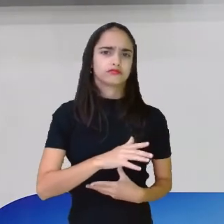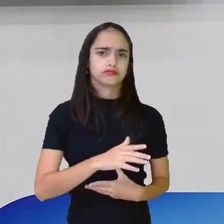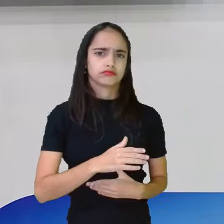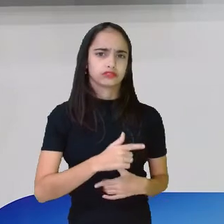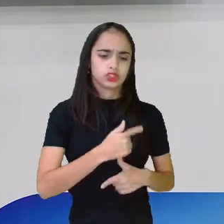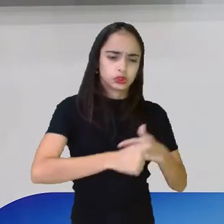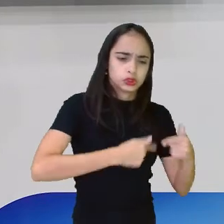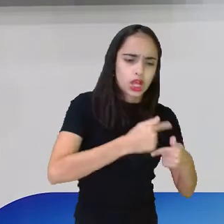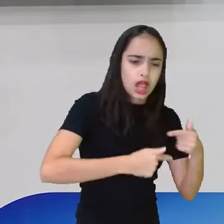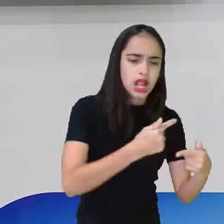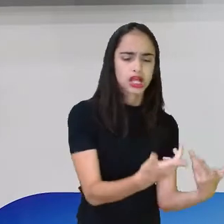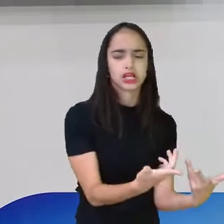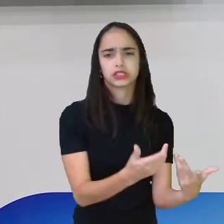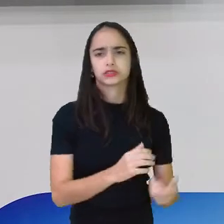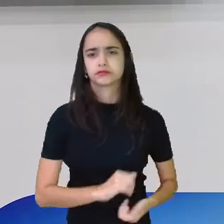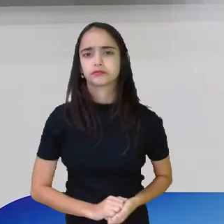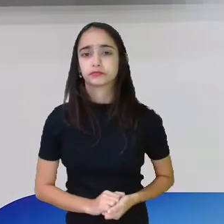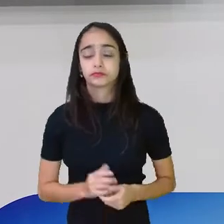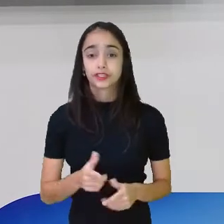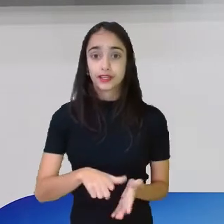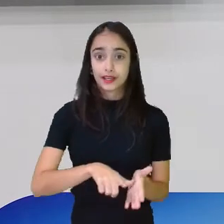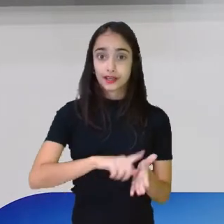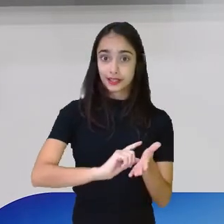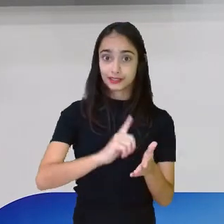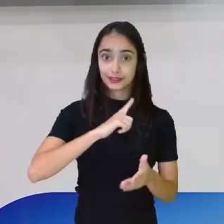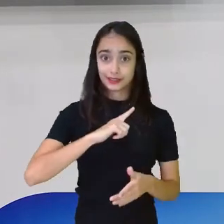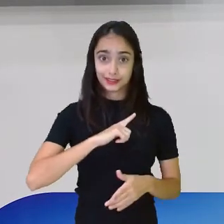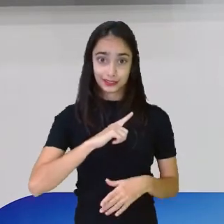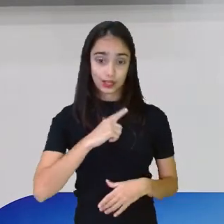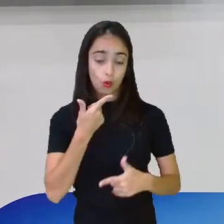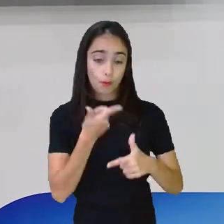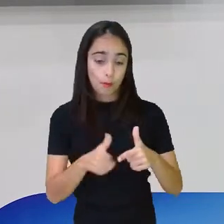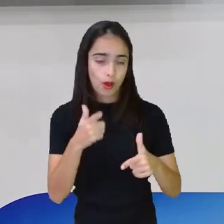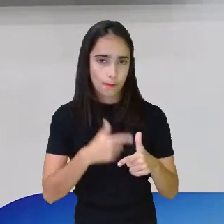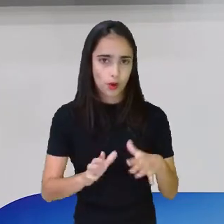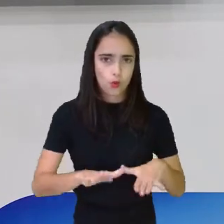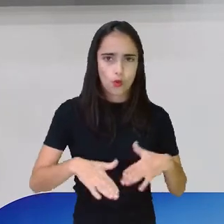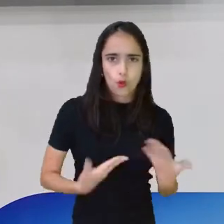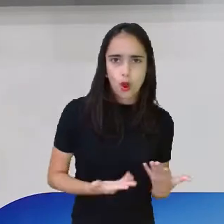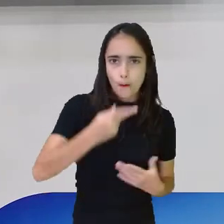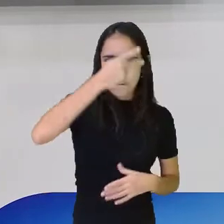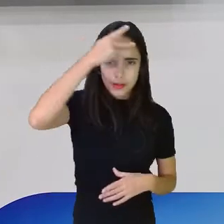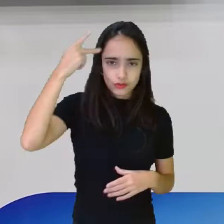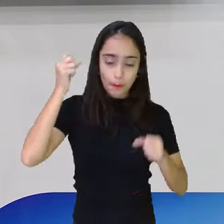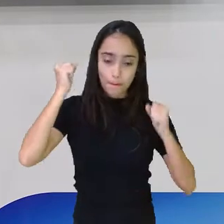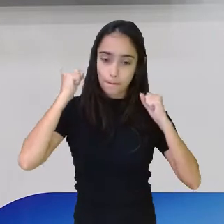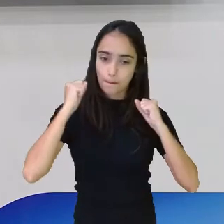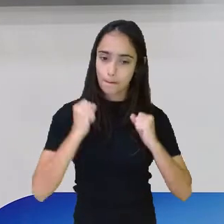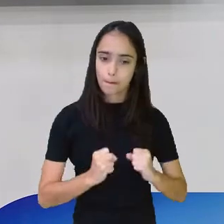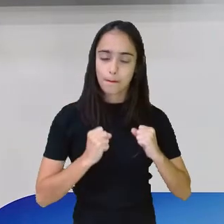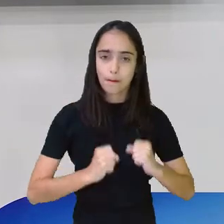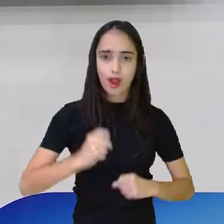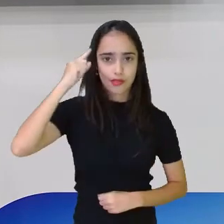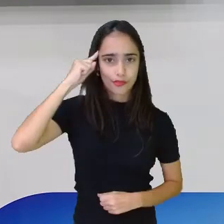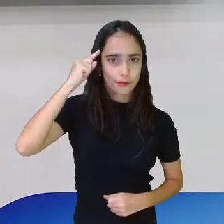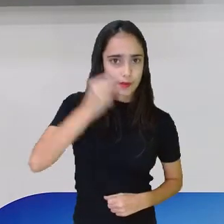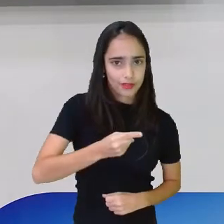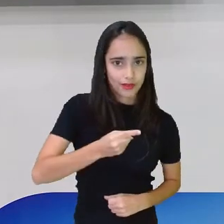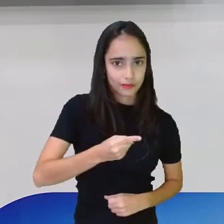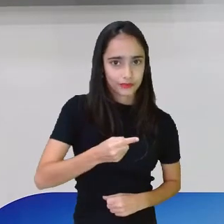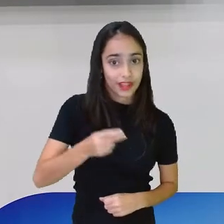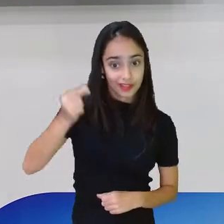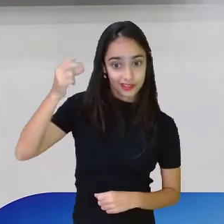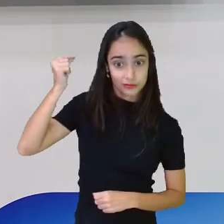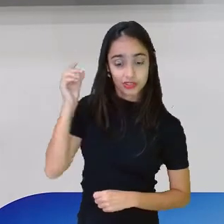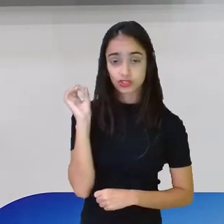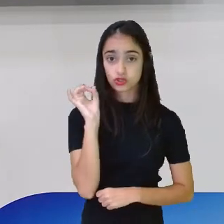Antigamente, eles tinham um probleminha com quem é que podia mandar. Para eles, na cabecinha deles, só os homens eram que eram